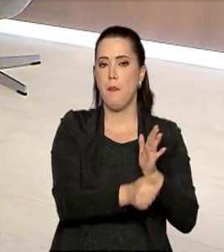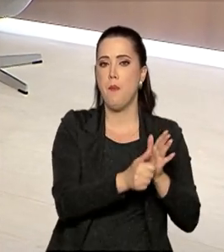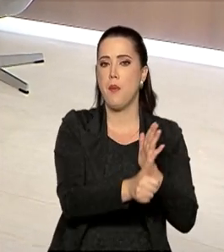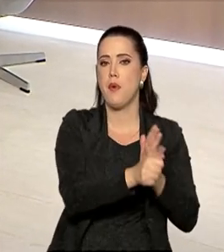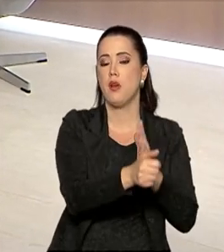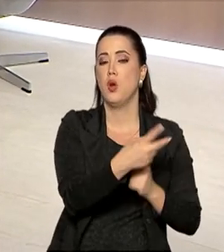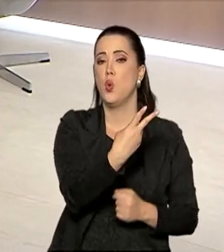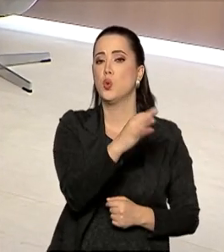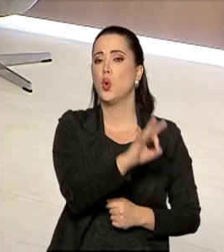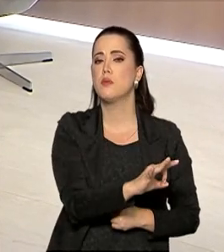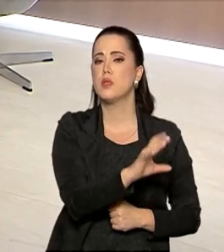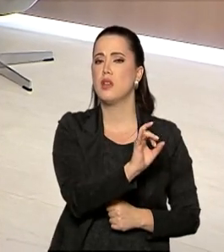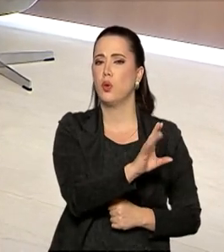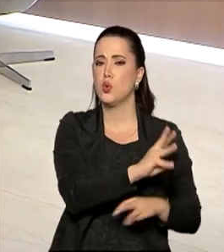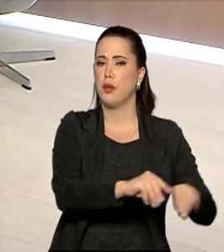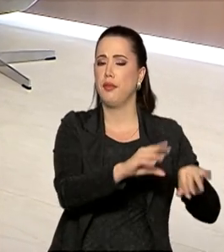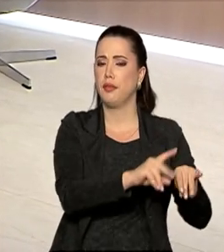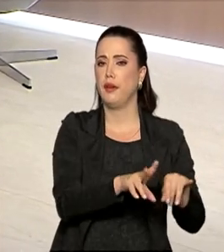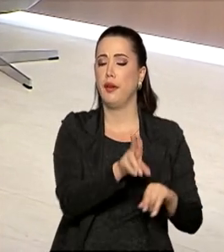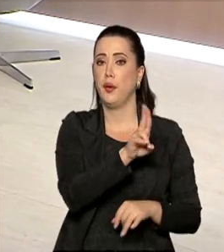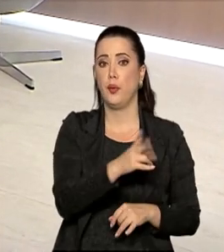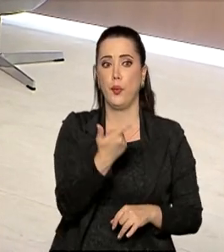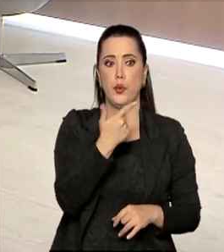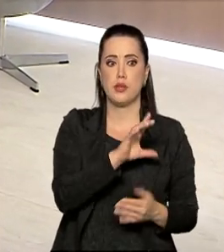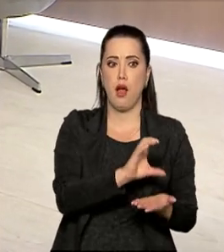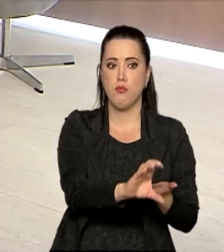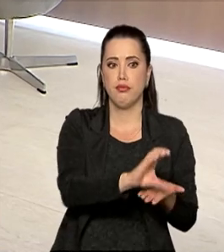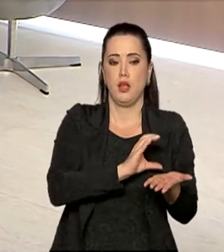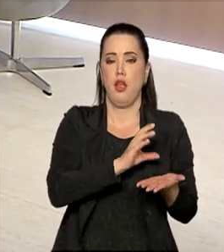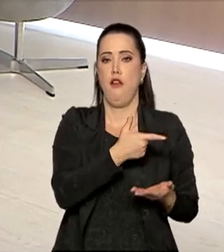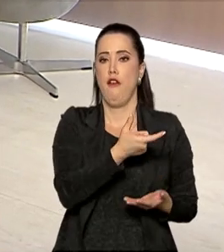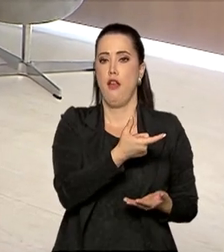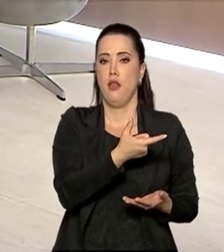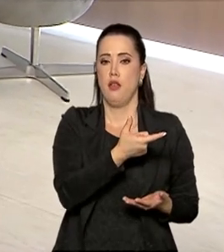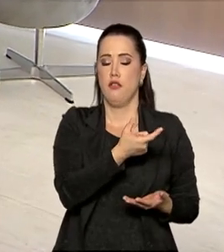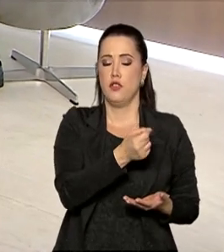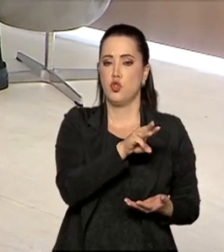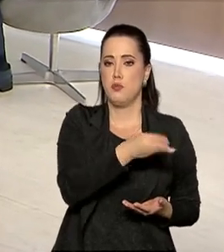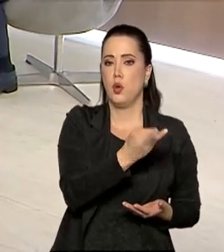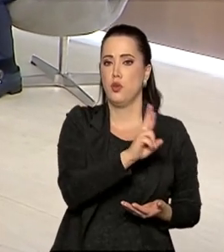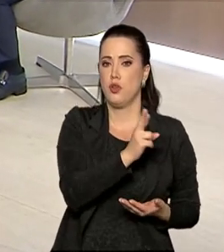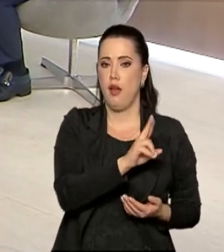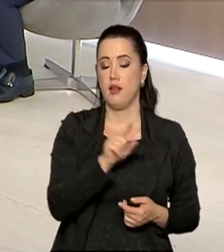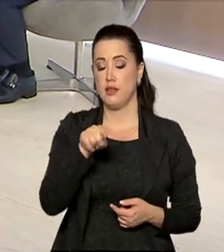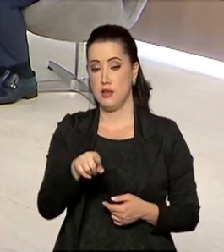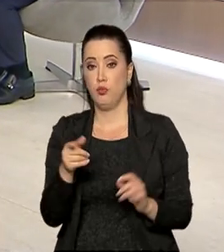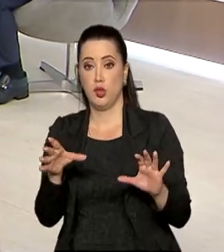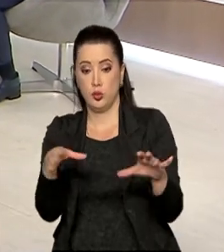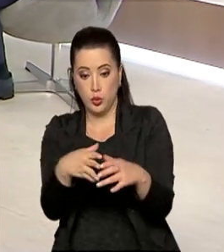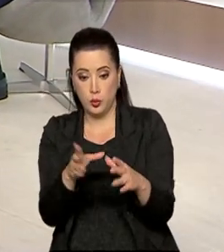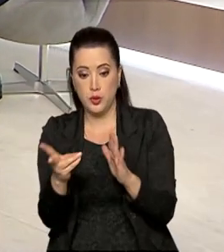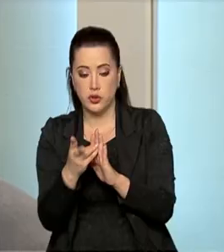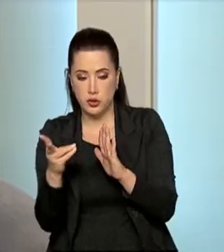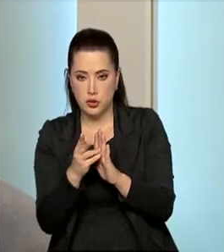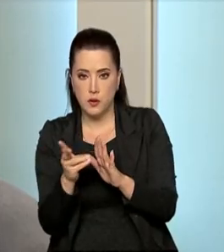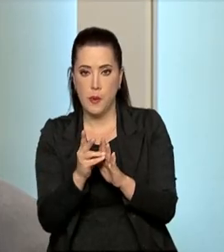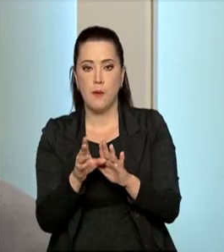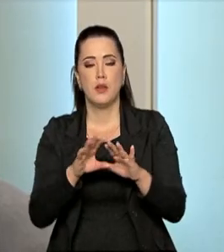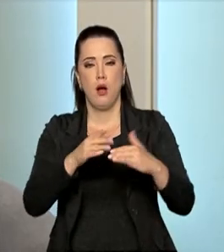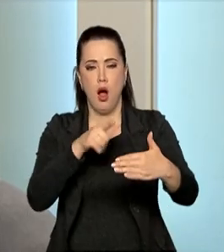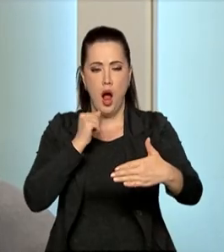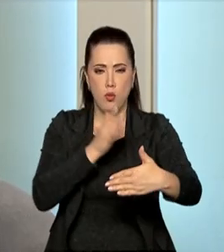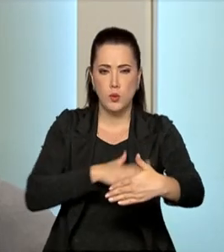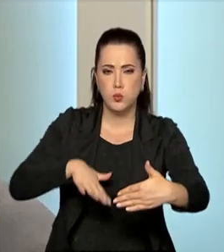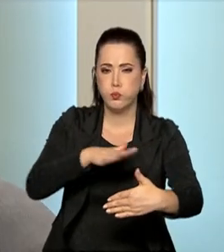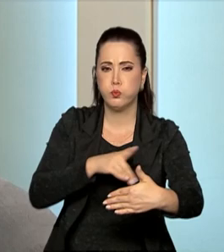ao ano 20 milhões. Nós temos os exemplos potiguaras, que produzem camarão e representam 18